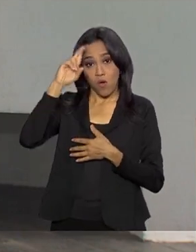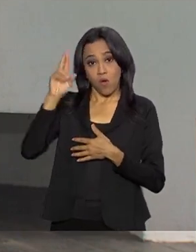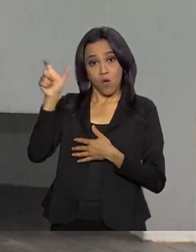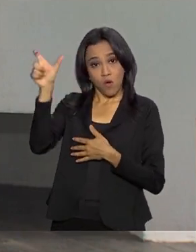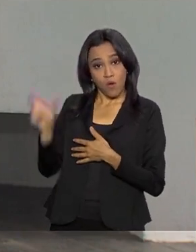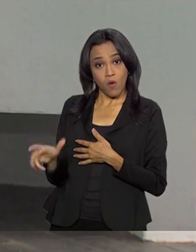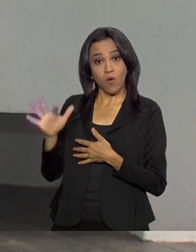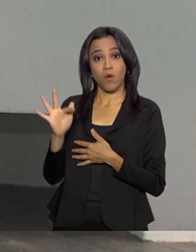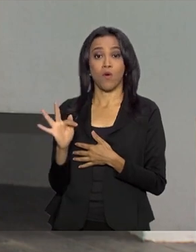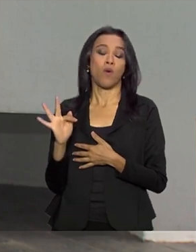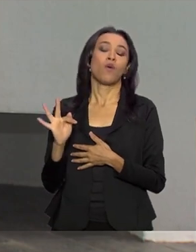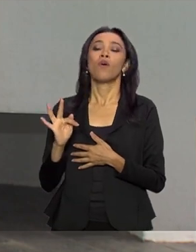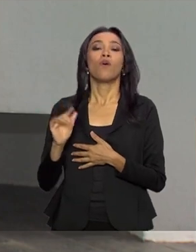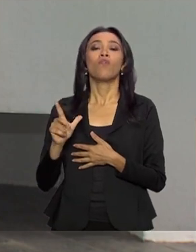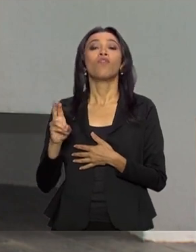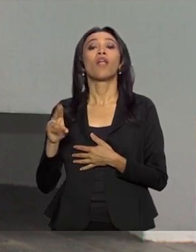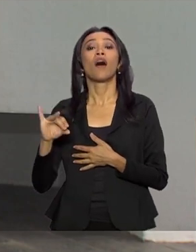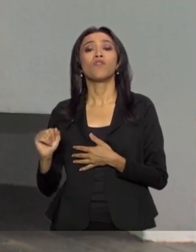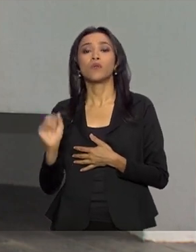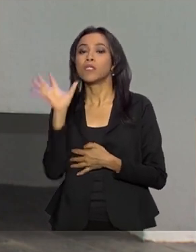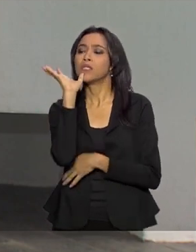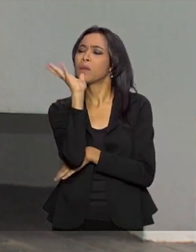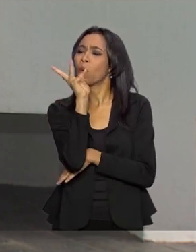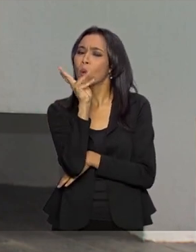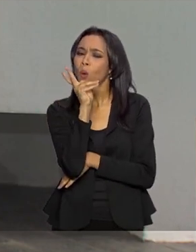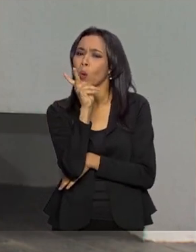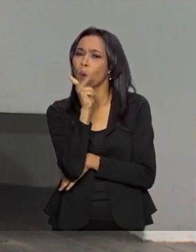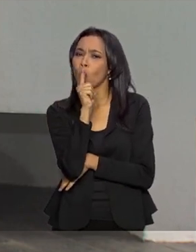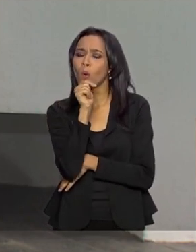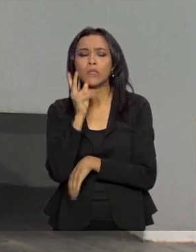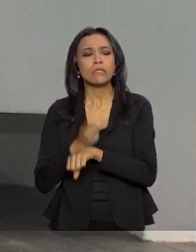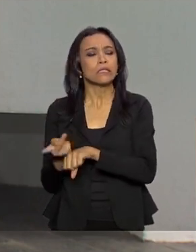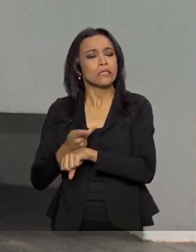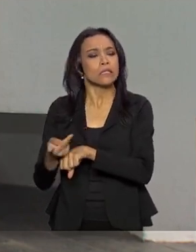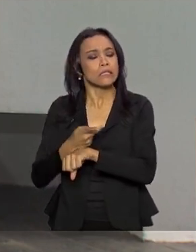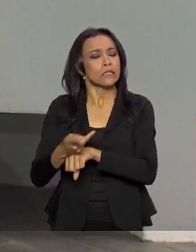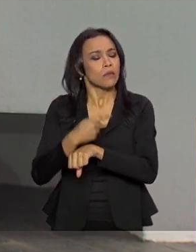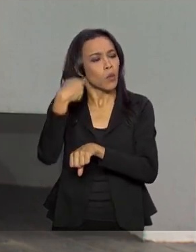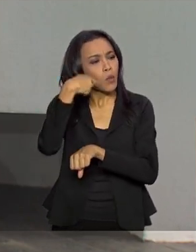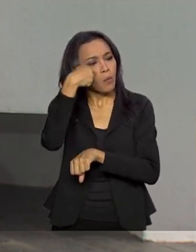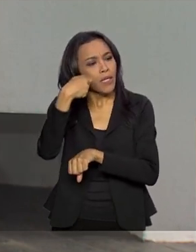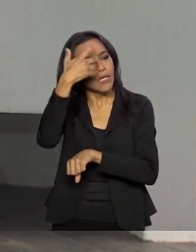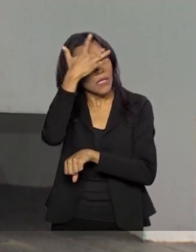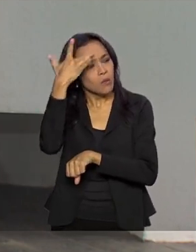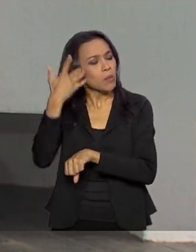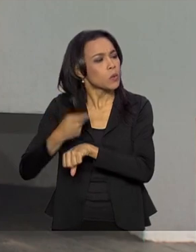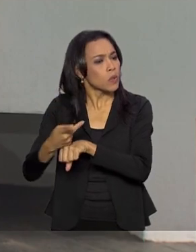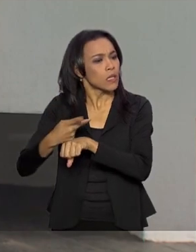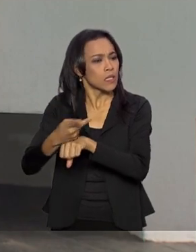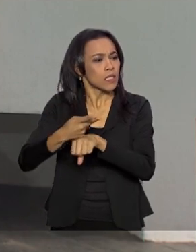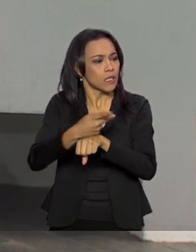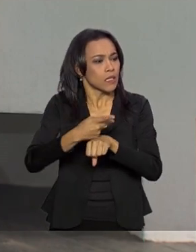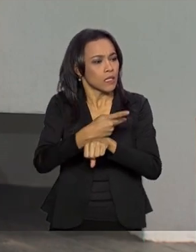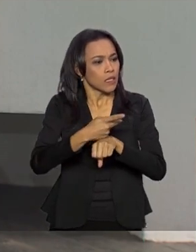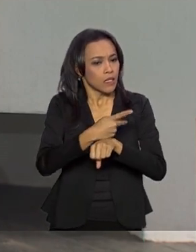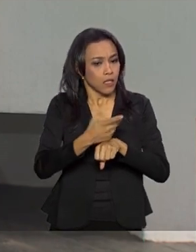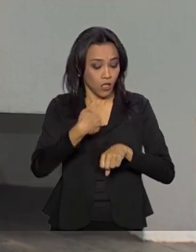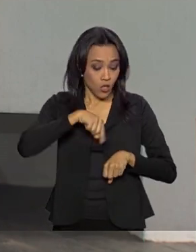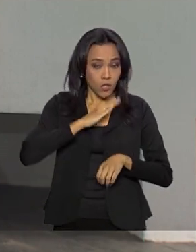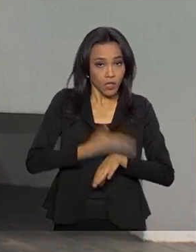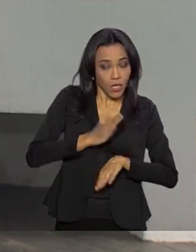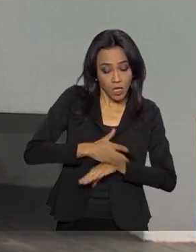achar uma atriz que ele achava que devia fazer aquele papel, enquanto a gente estava